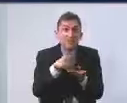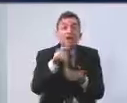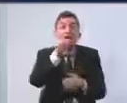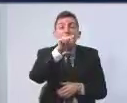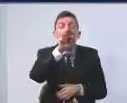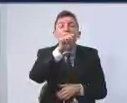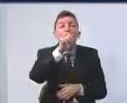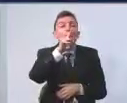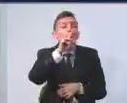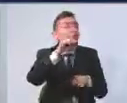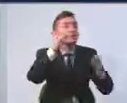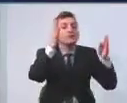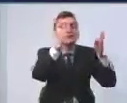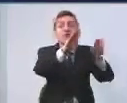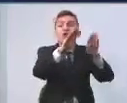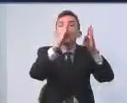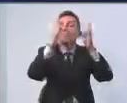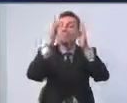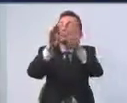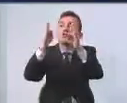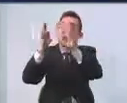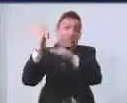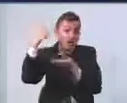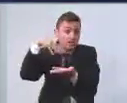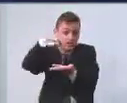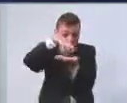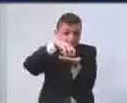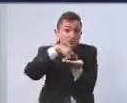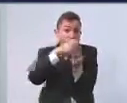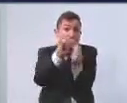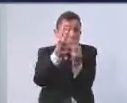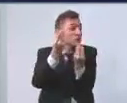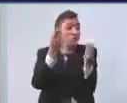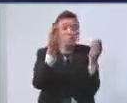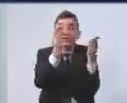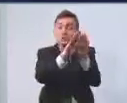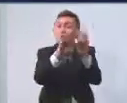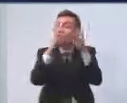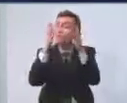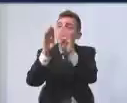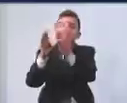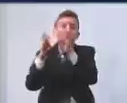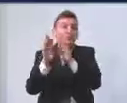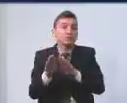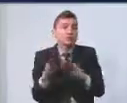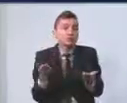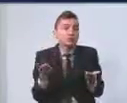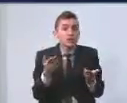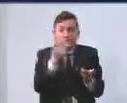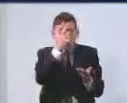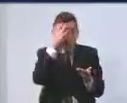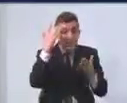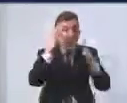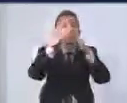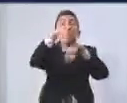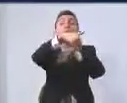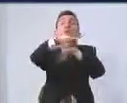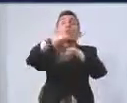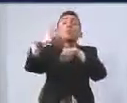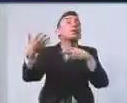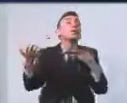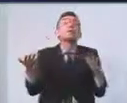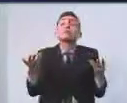albergues no centro da cidade? Olha lá, gente, onde os moradores e moradoras de rua se alocam,